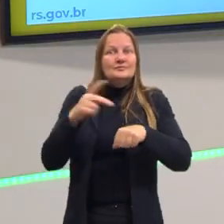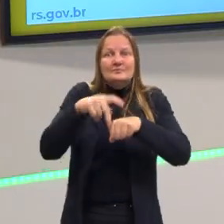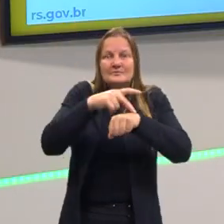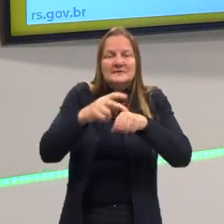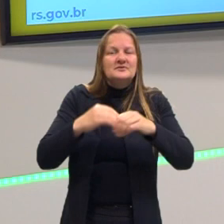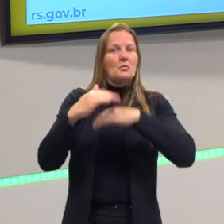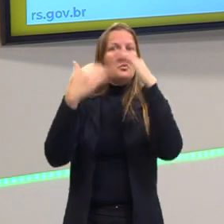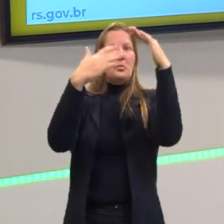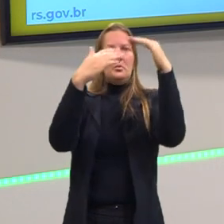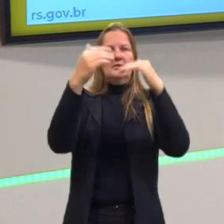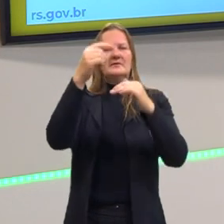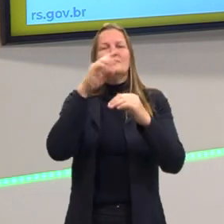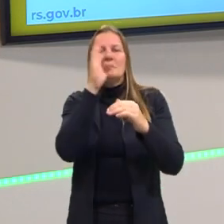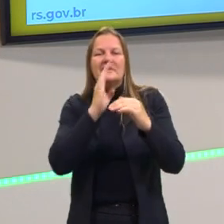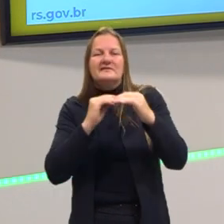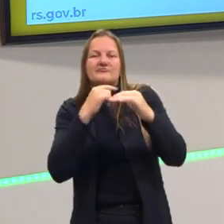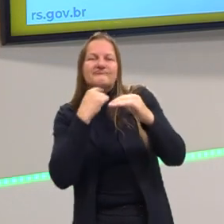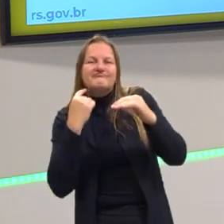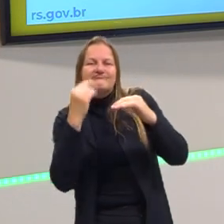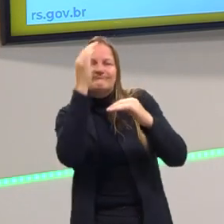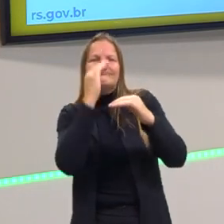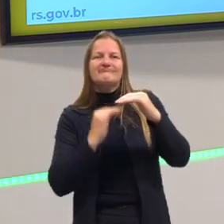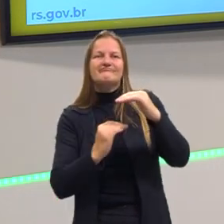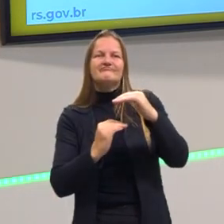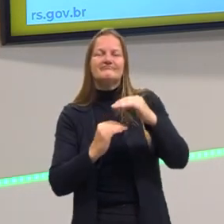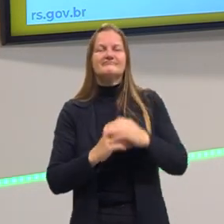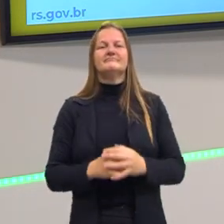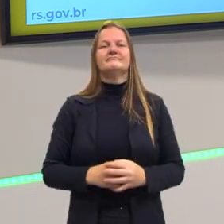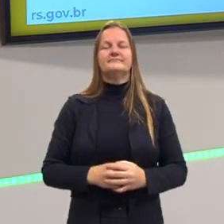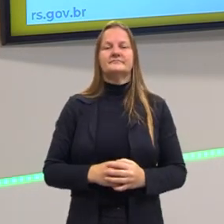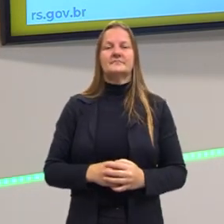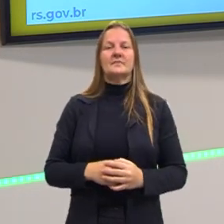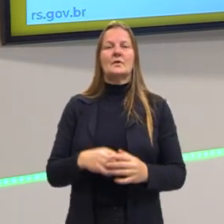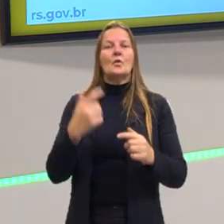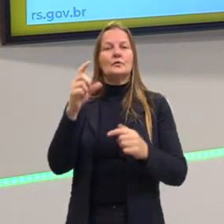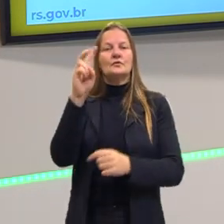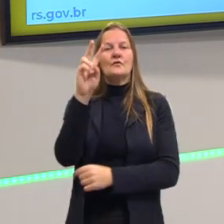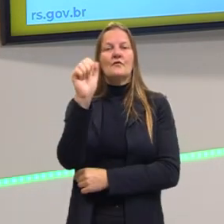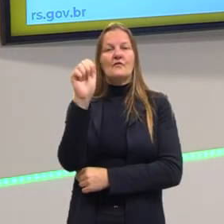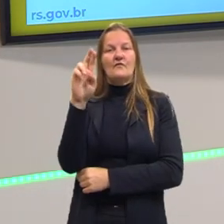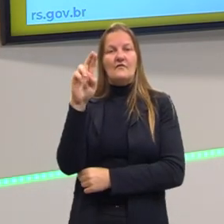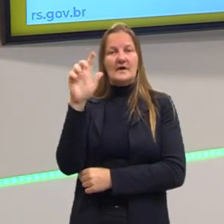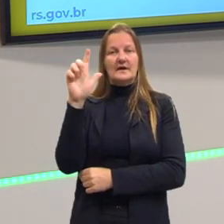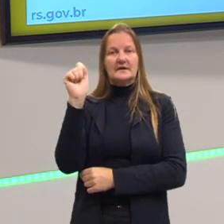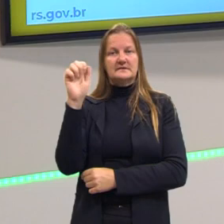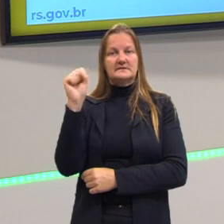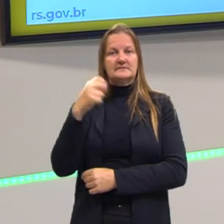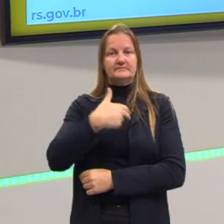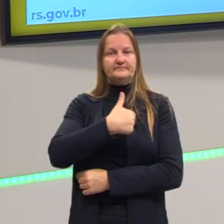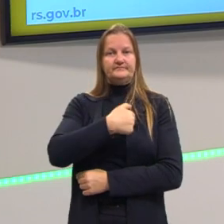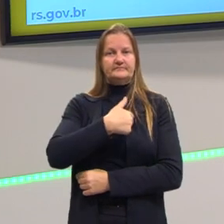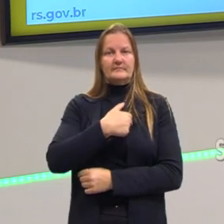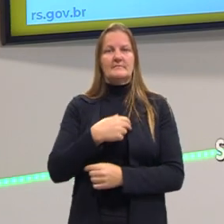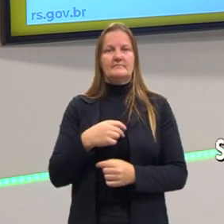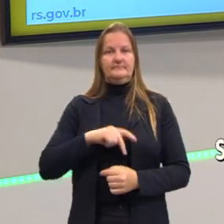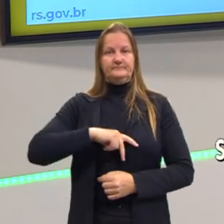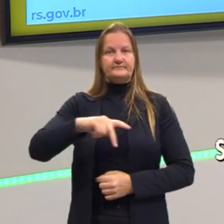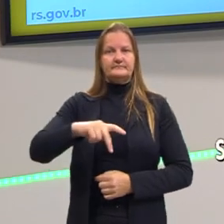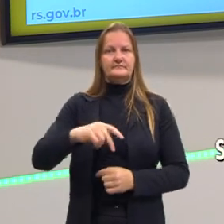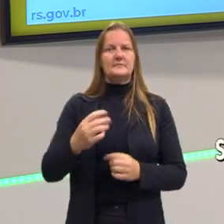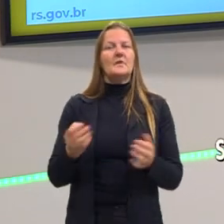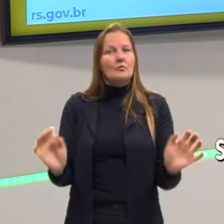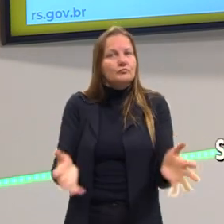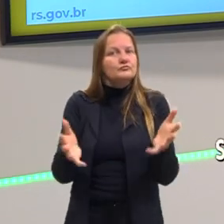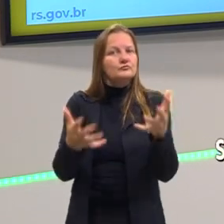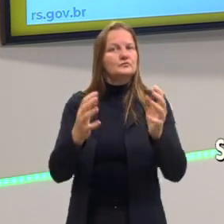desenvolvido. O segundo governo Vargas é um governo também que vai impulsionar a tecnologia, vai